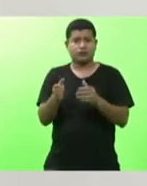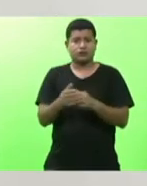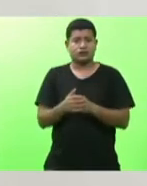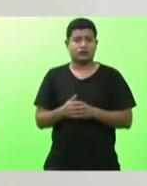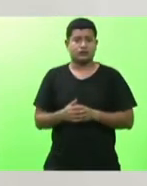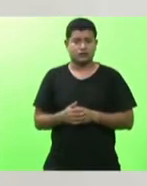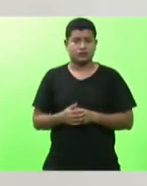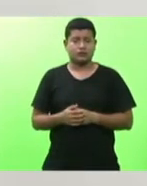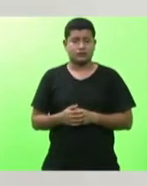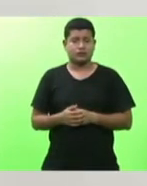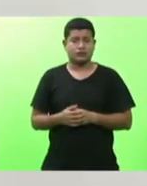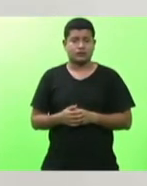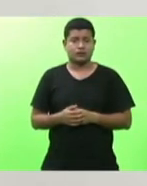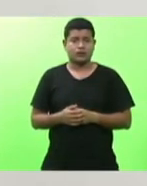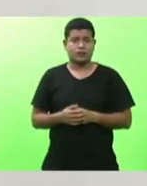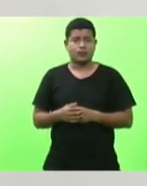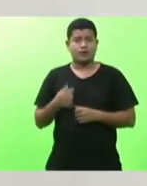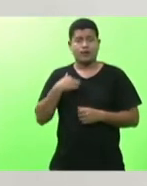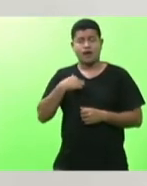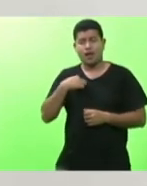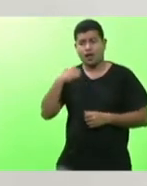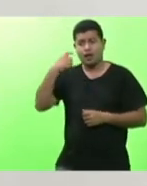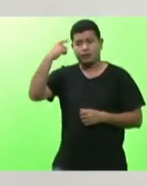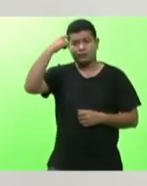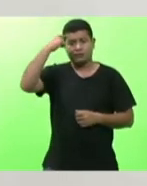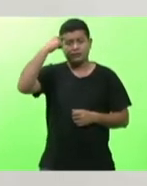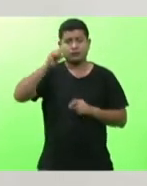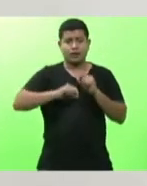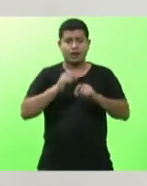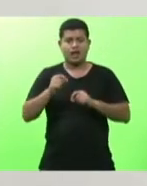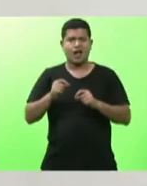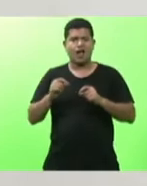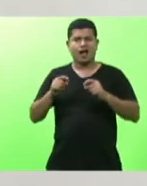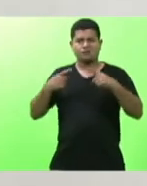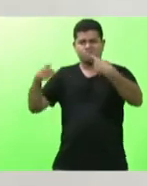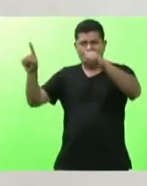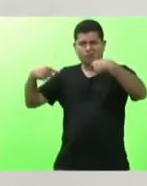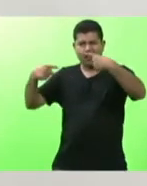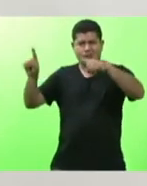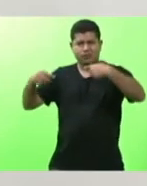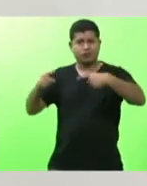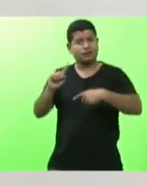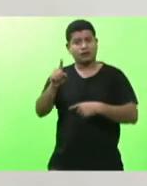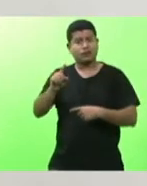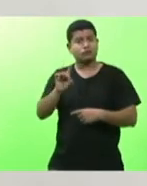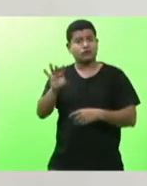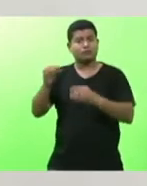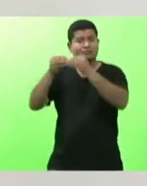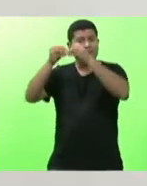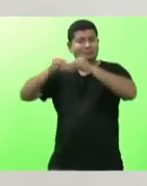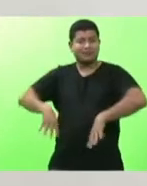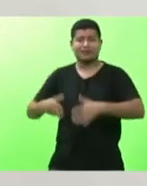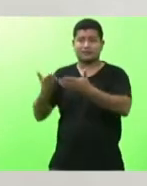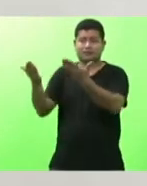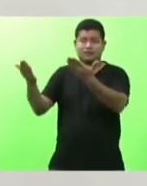não diria conflito mas sim nesse prejuízo de recursos federais em relação